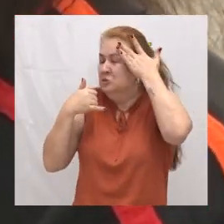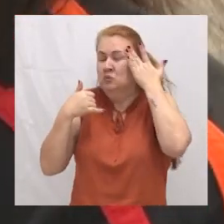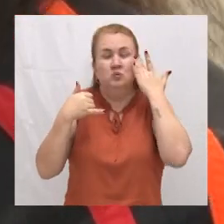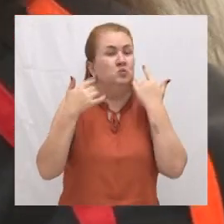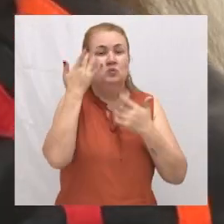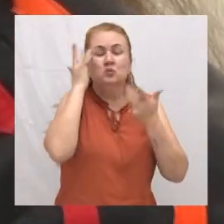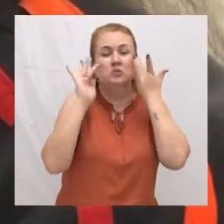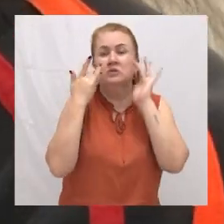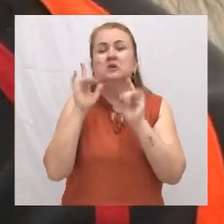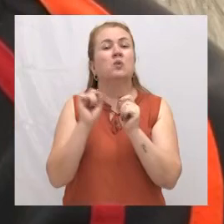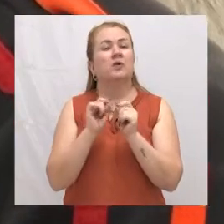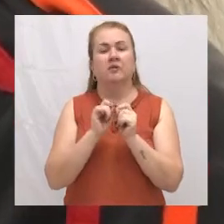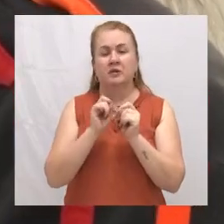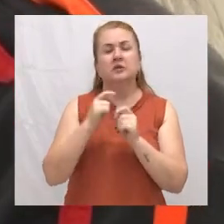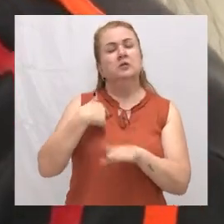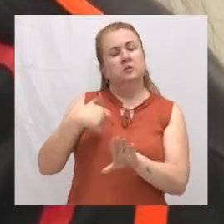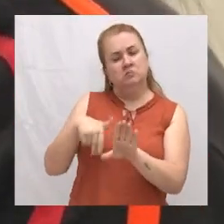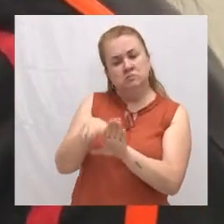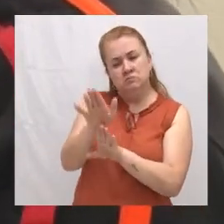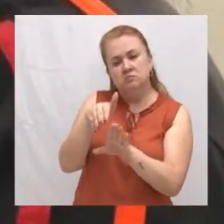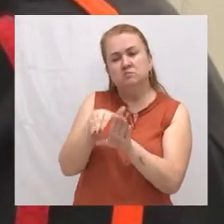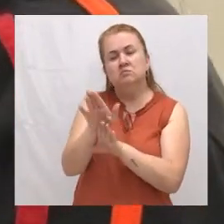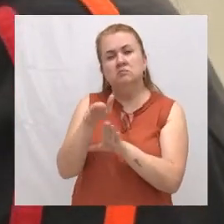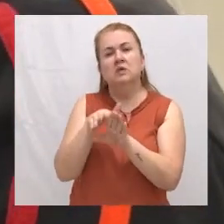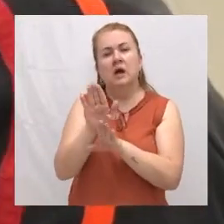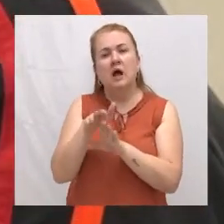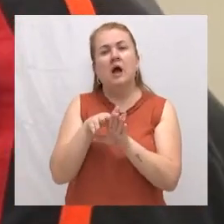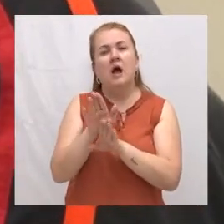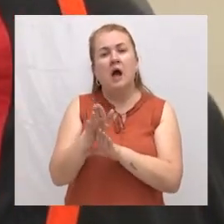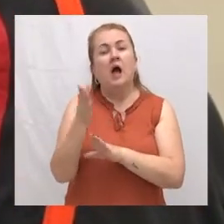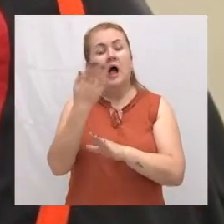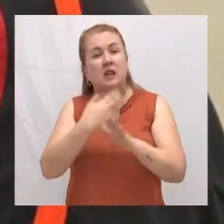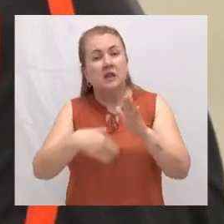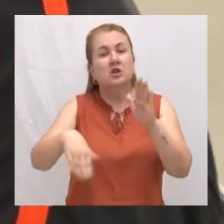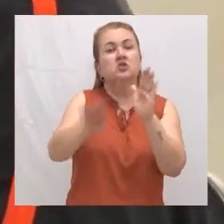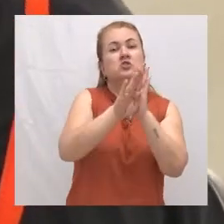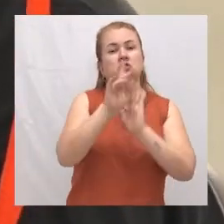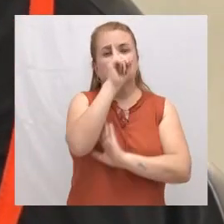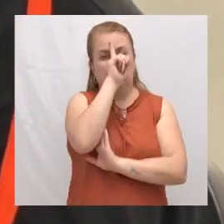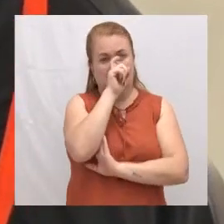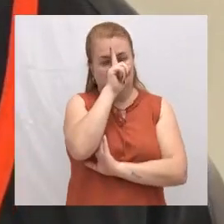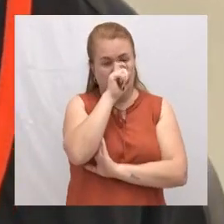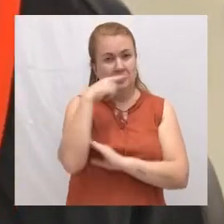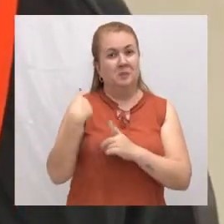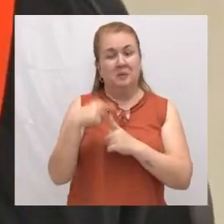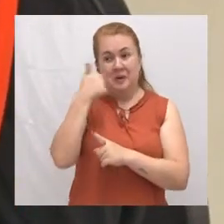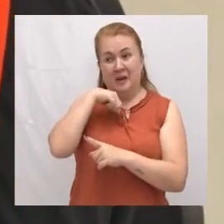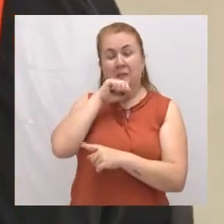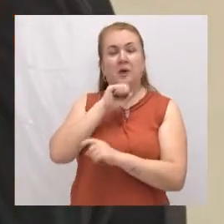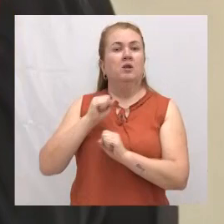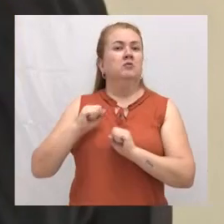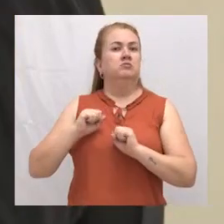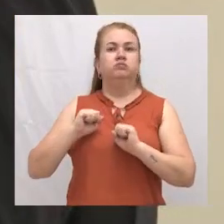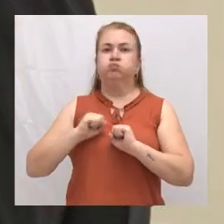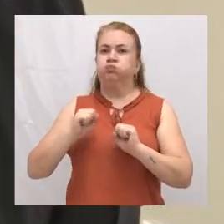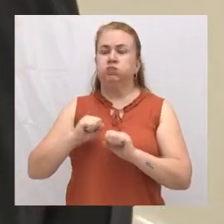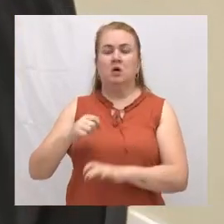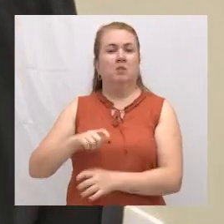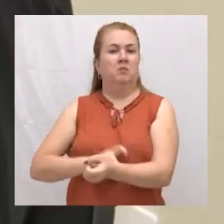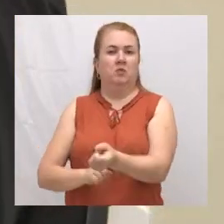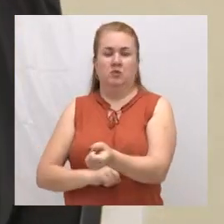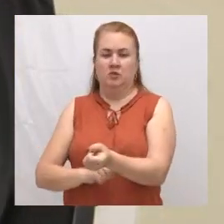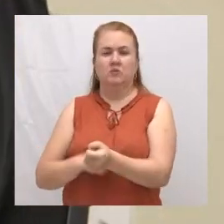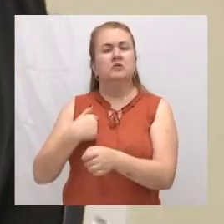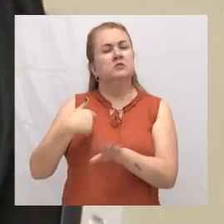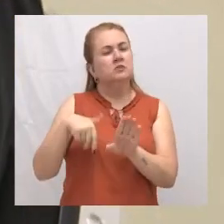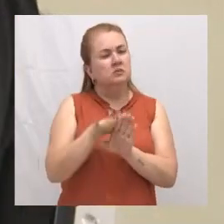fazer. E eu orientei ela até chegar no hospital, porque ela estava muito nervosa. E eu fui orientando e